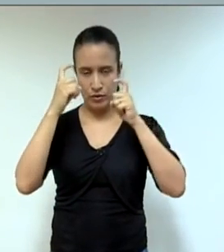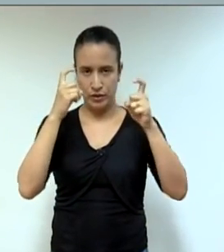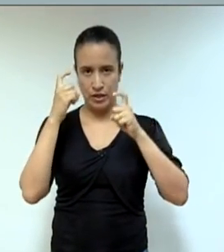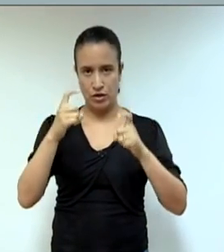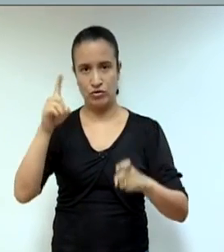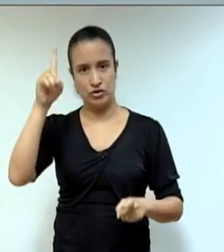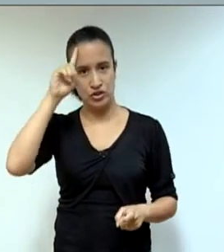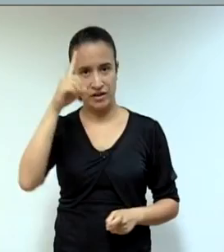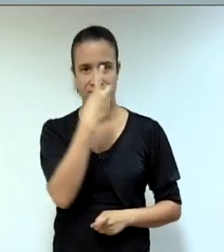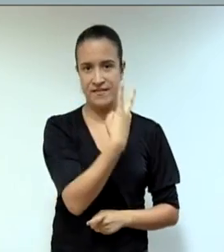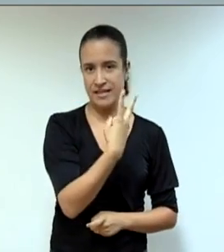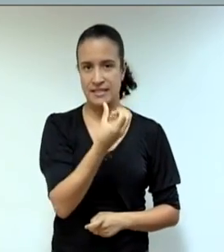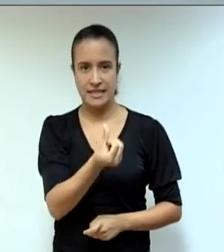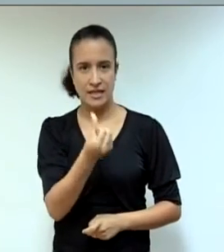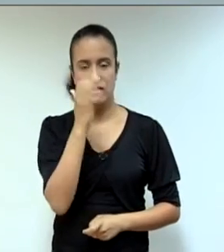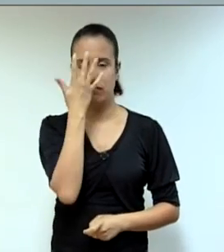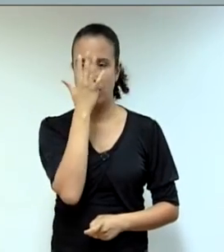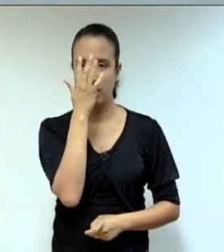fevereiro, 2018,